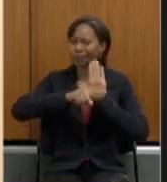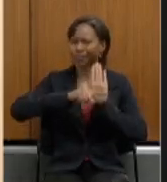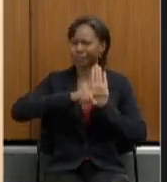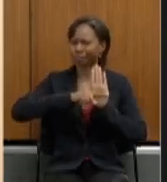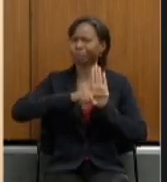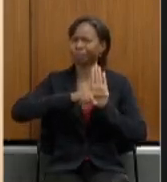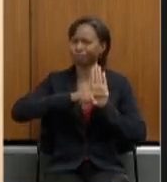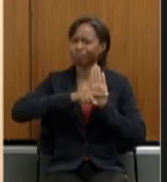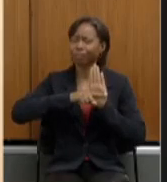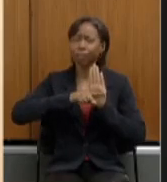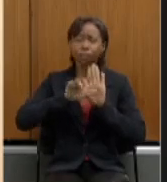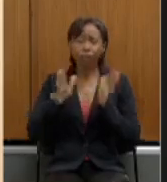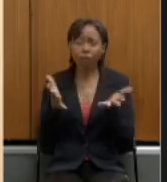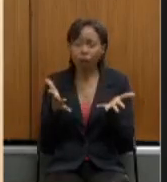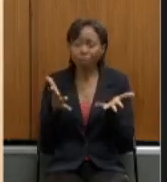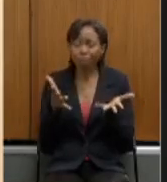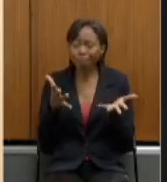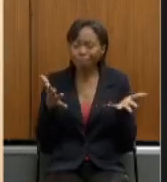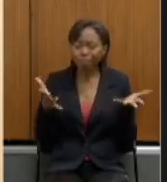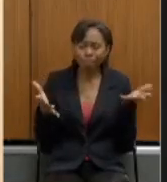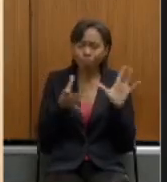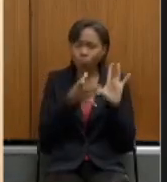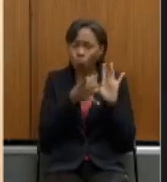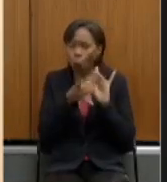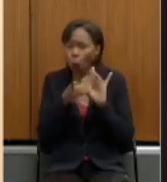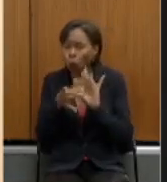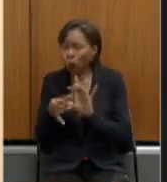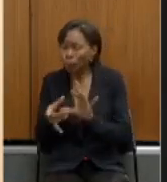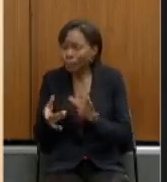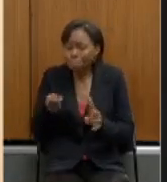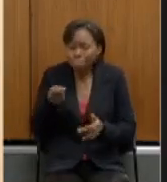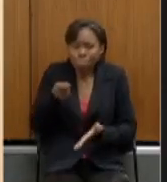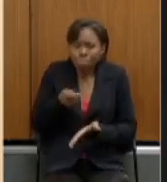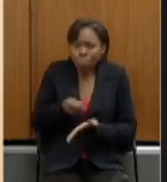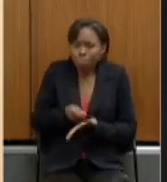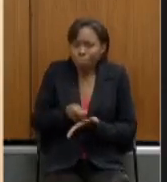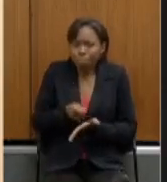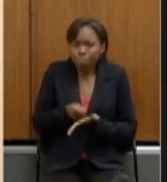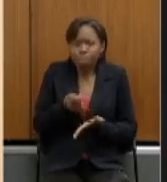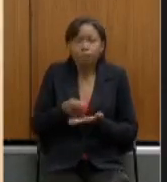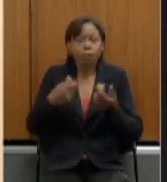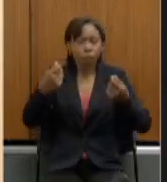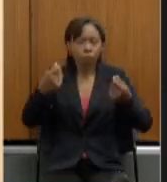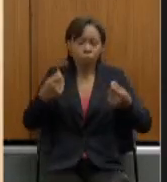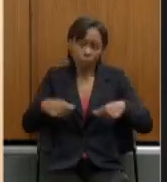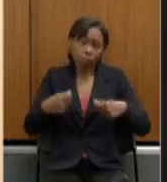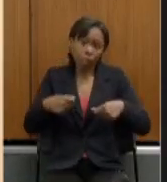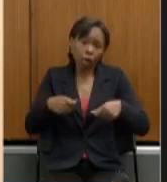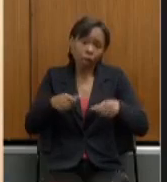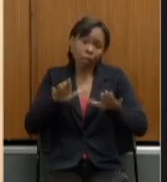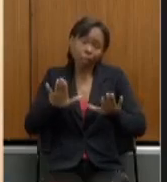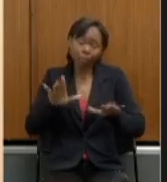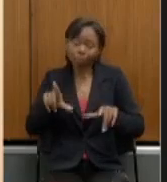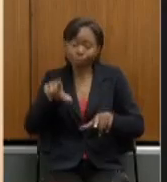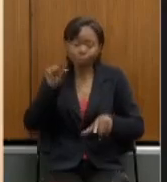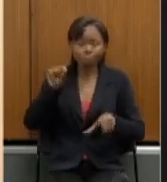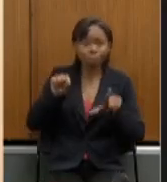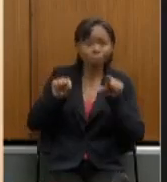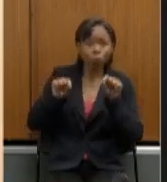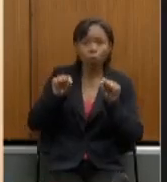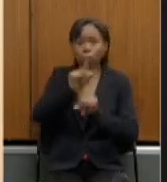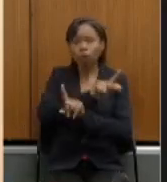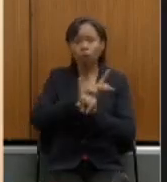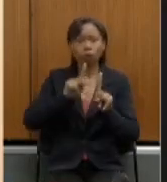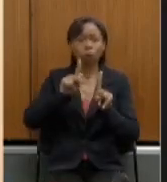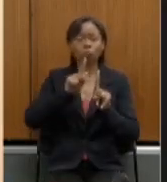bastante rigoroso então havia necessidade e aí a escolha foi de se fazer a reforma